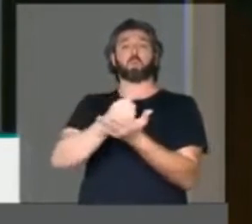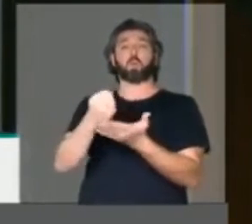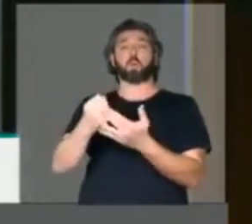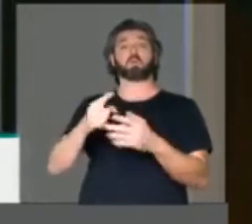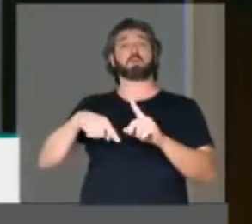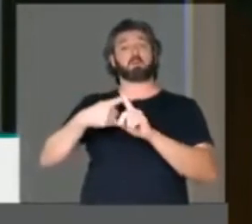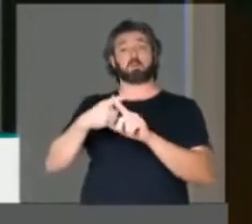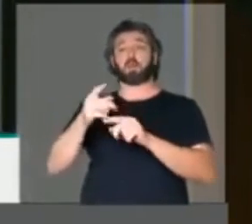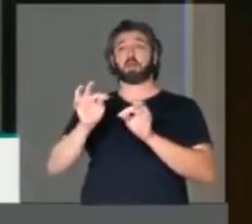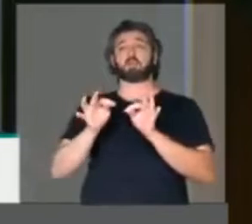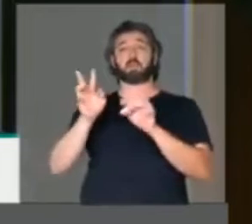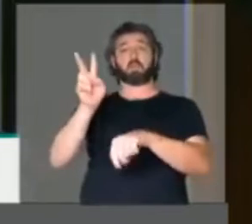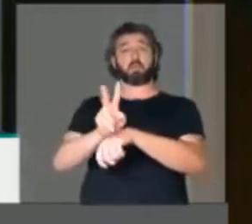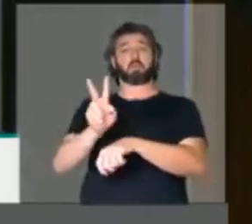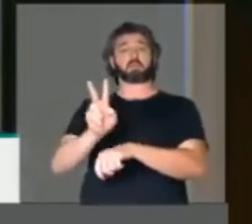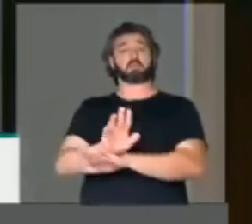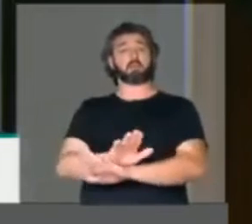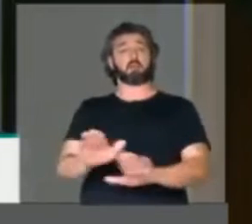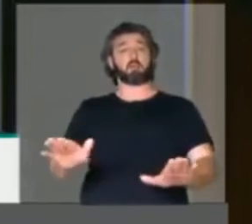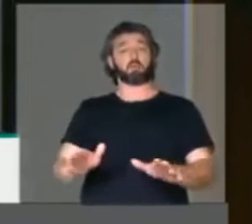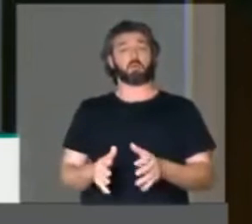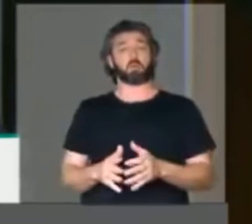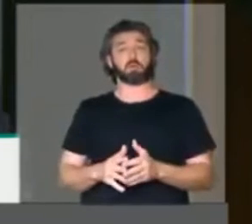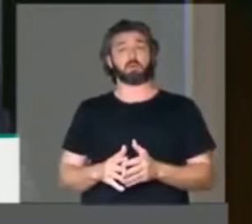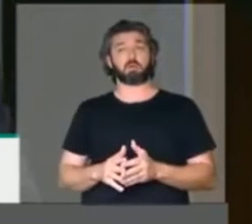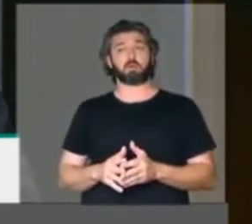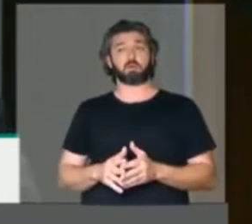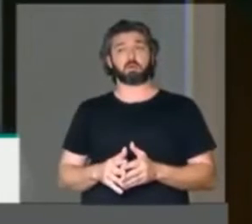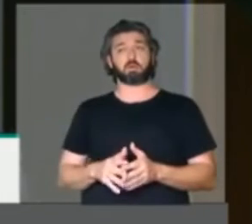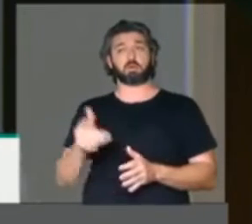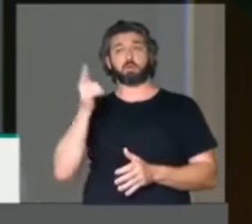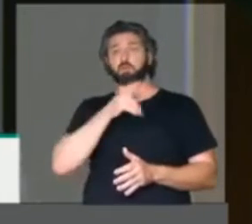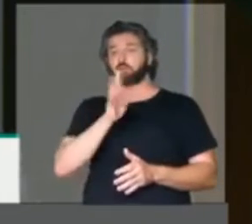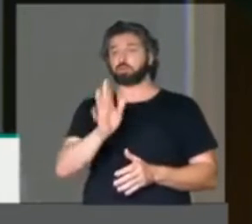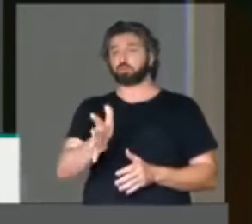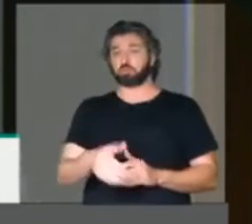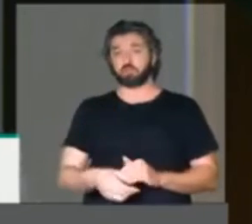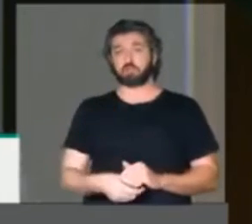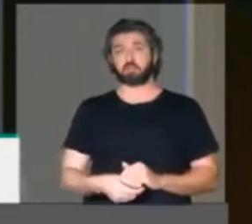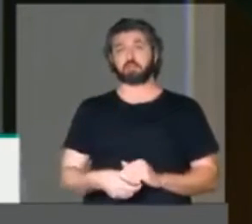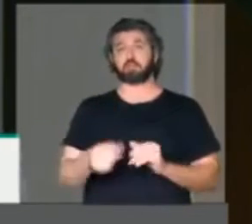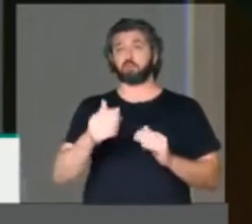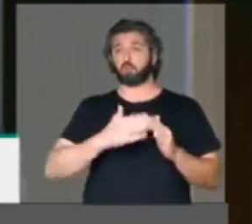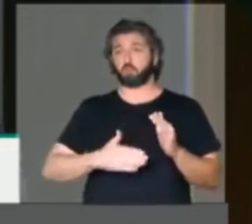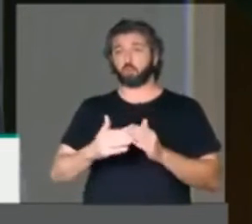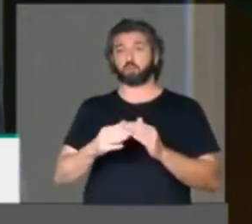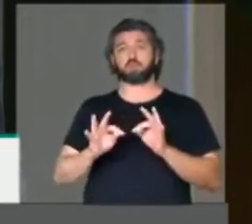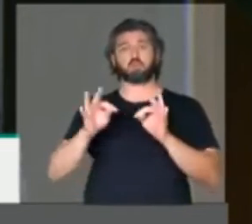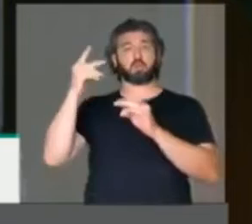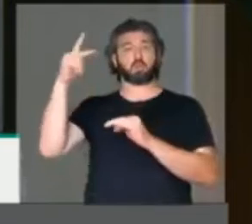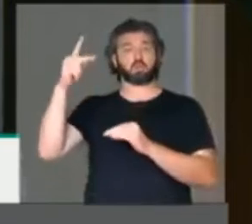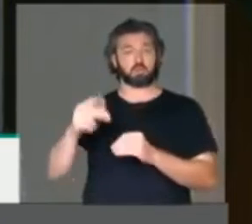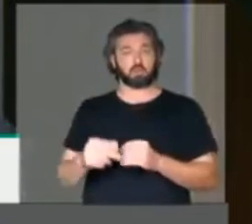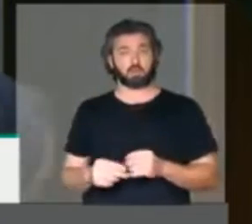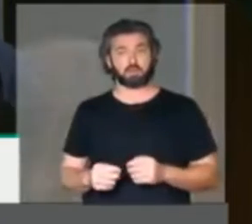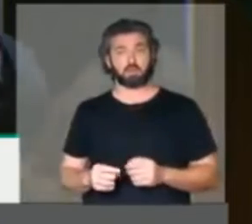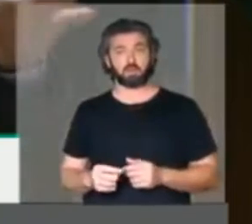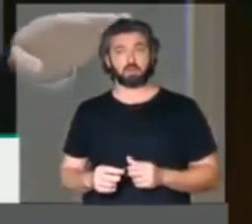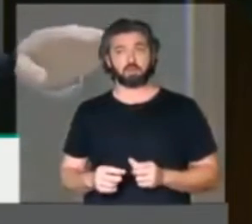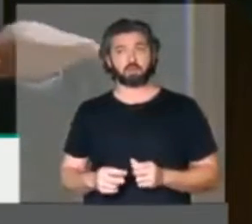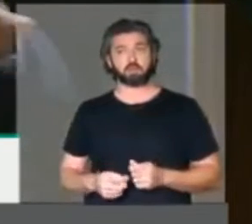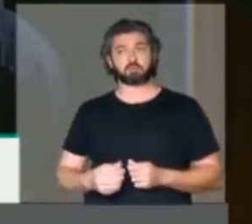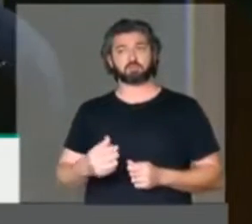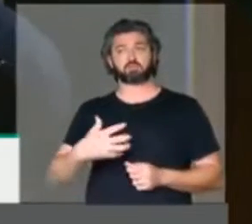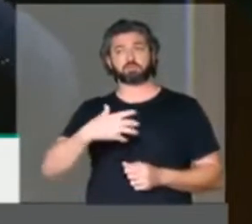salvaguardas tecnológicas e estaria preservada toda a sua tecnologia de